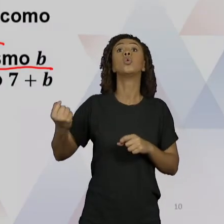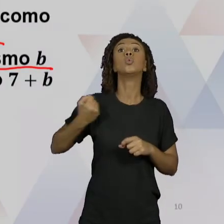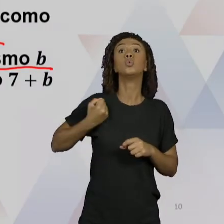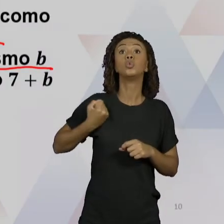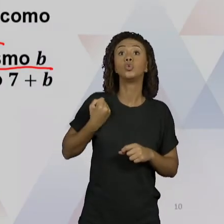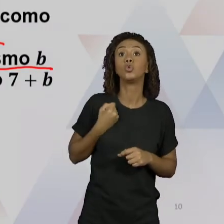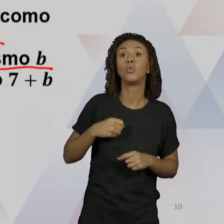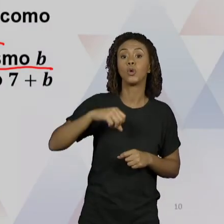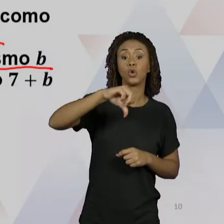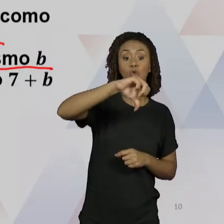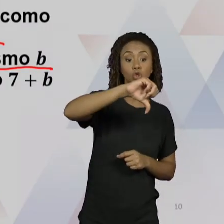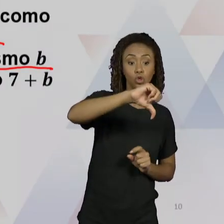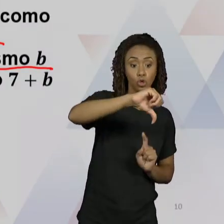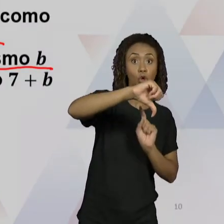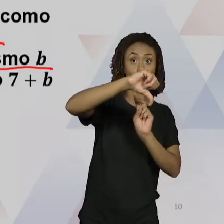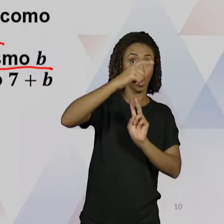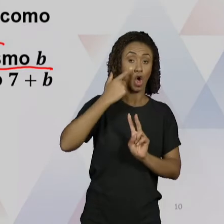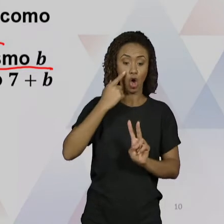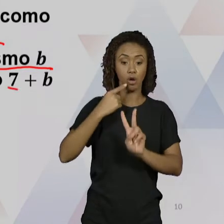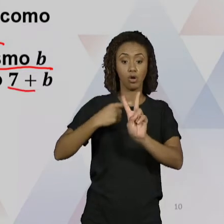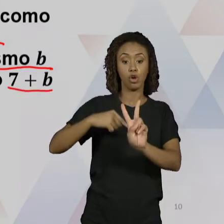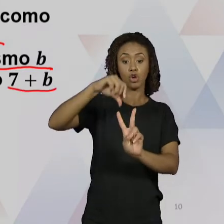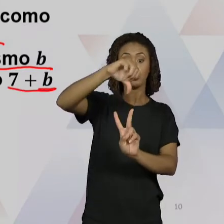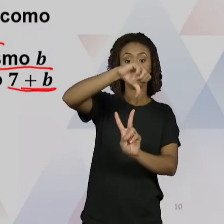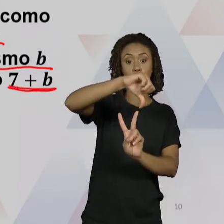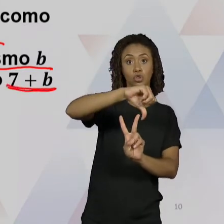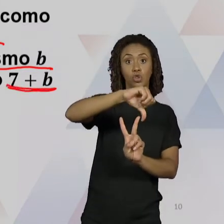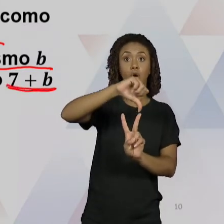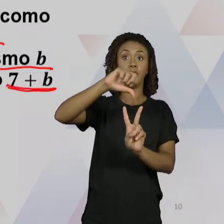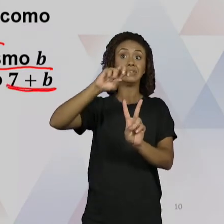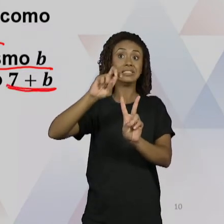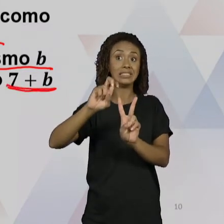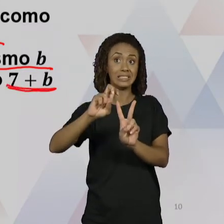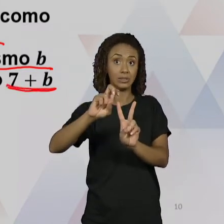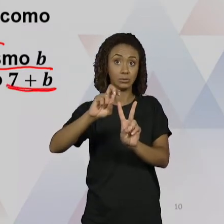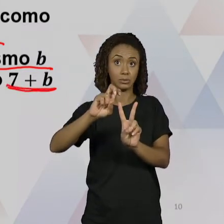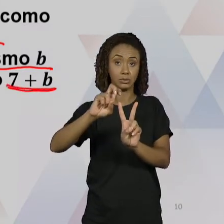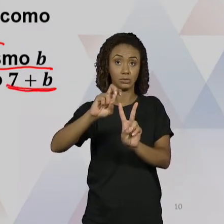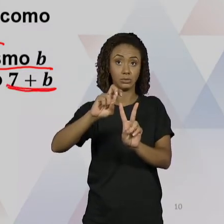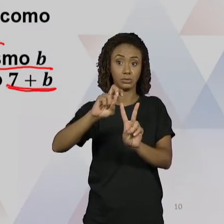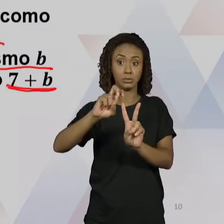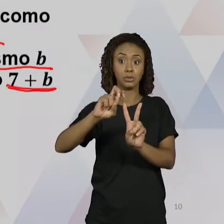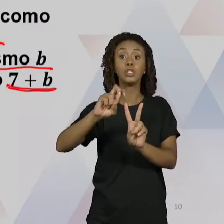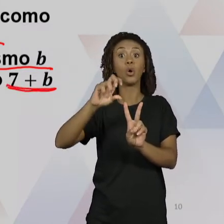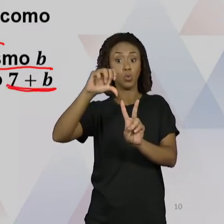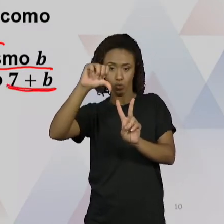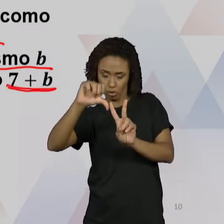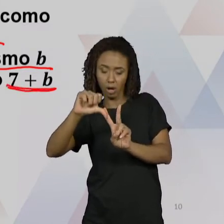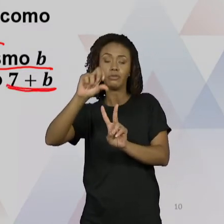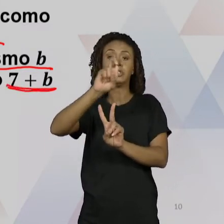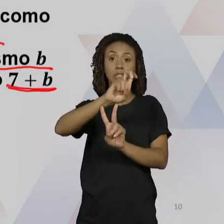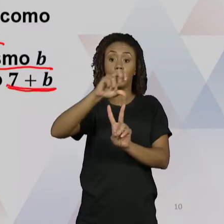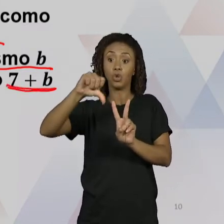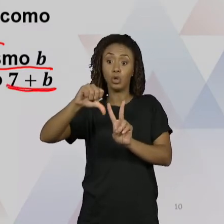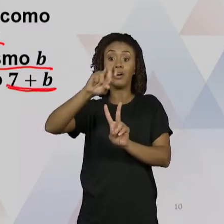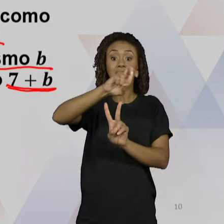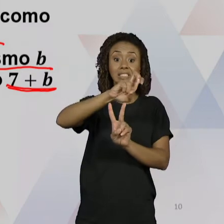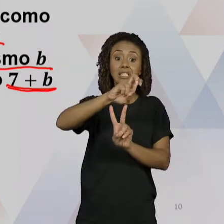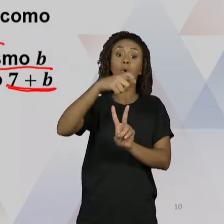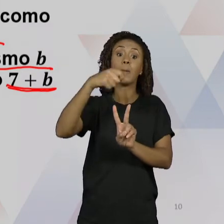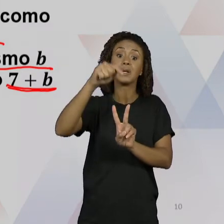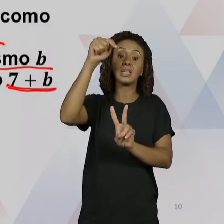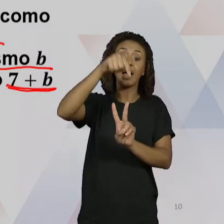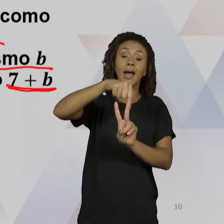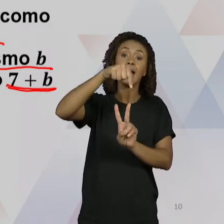95. Então o que eu quero é que 7 mais b seja um número cuja unidade desse número seja